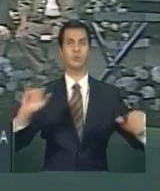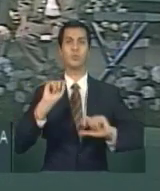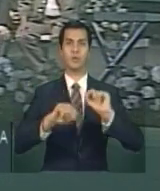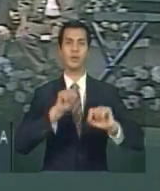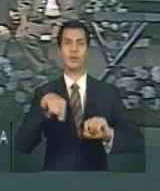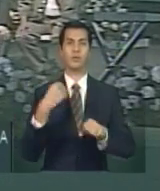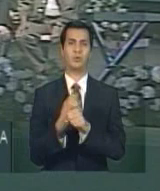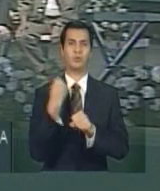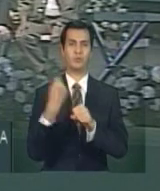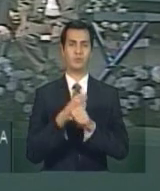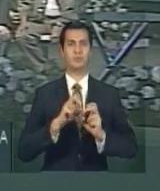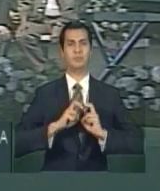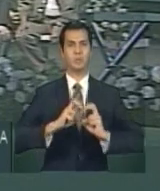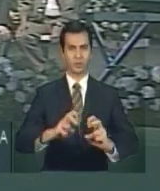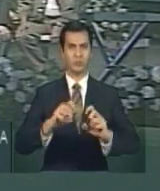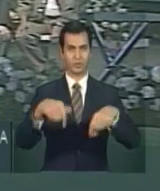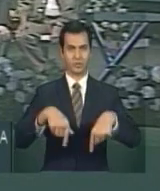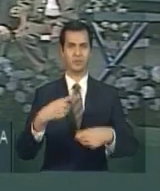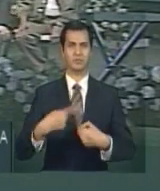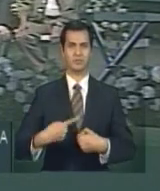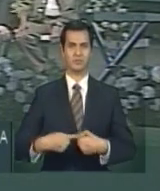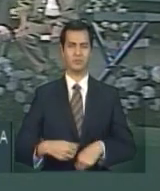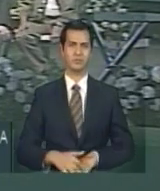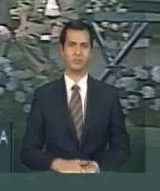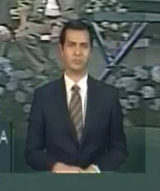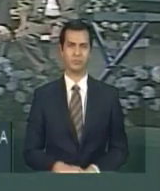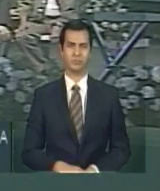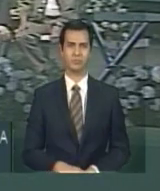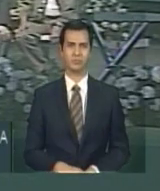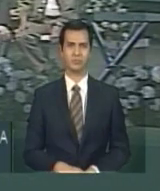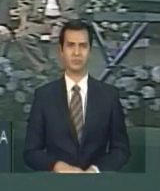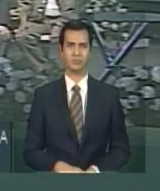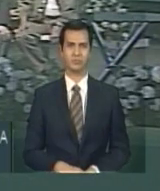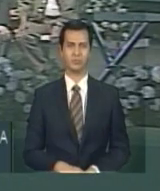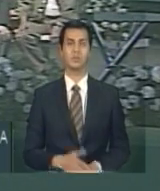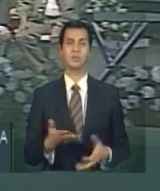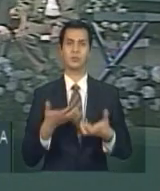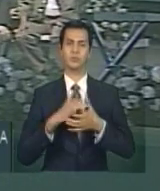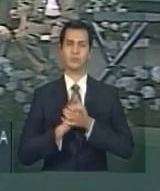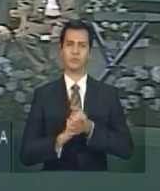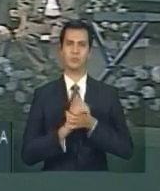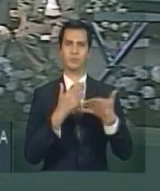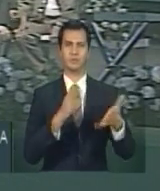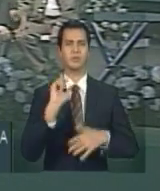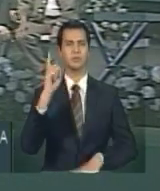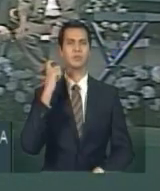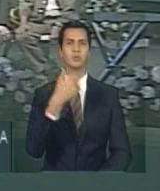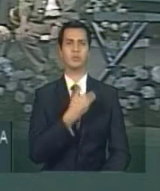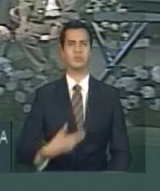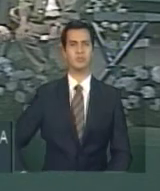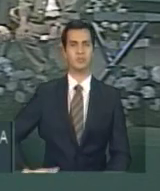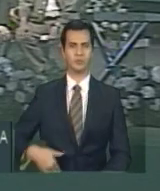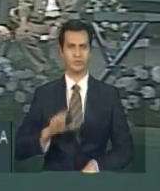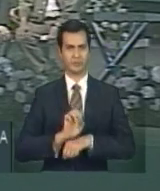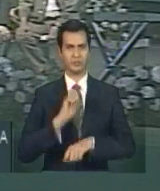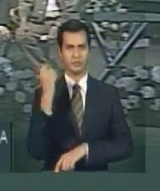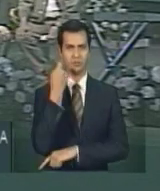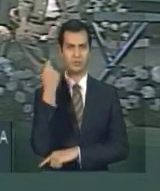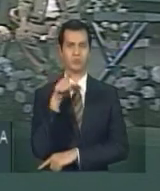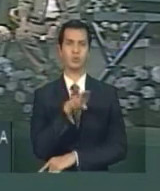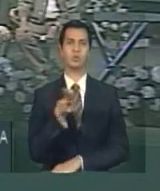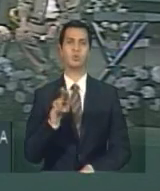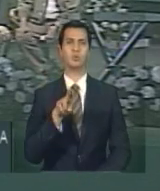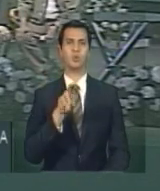construção do metrô. Queria cumprimentar o ex-governador Olívio Dutra, a quem